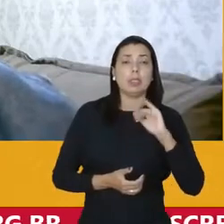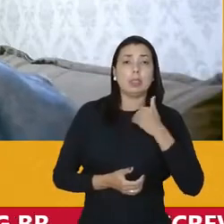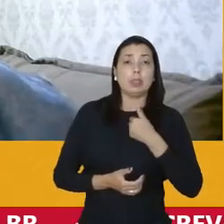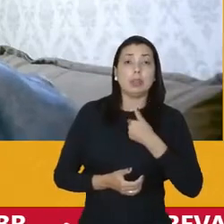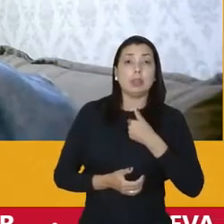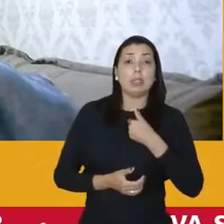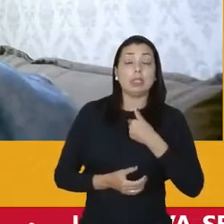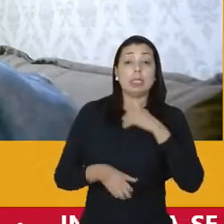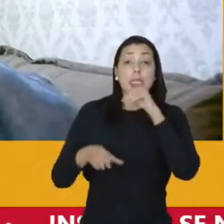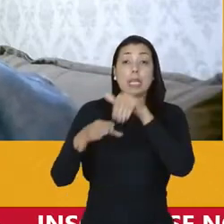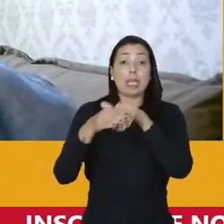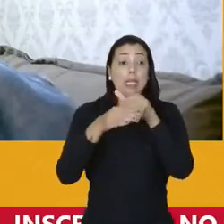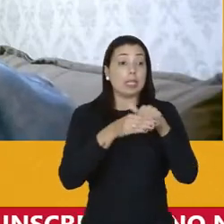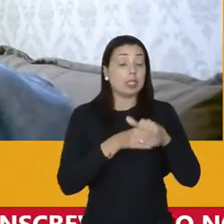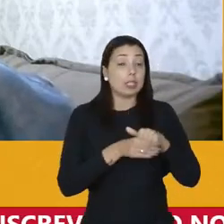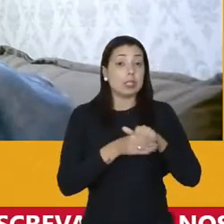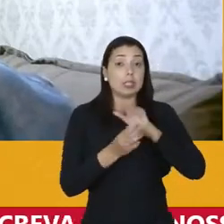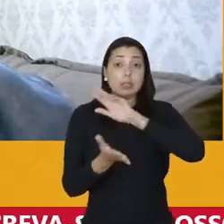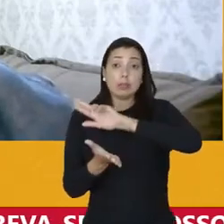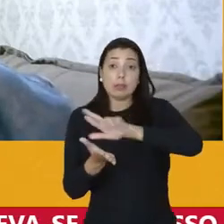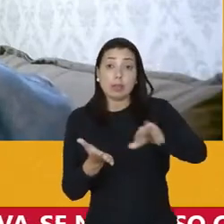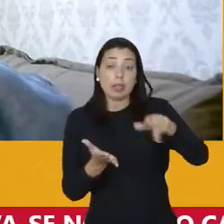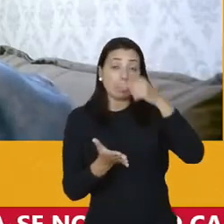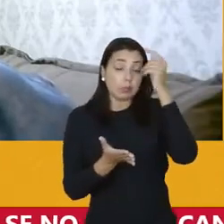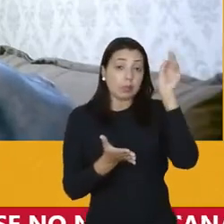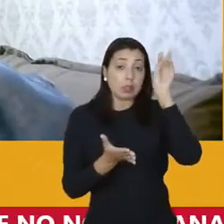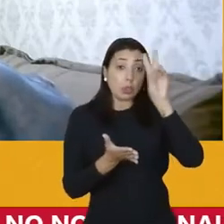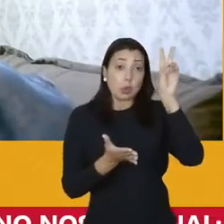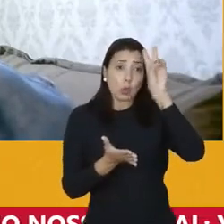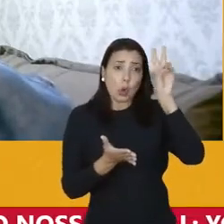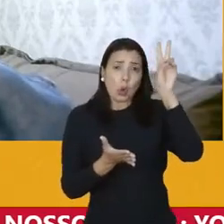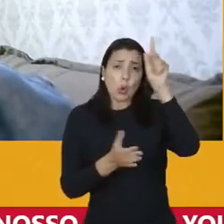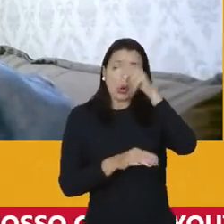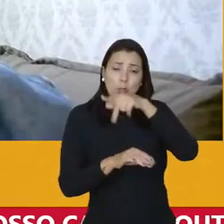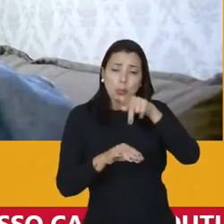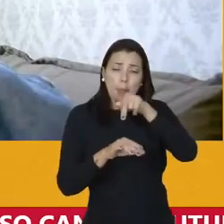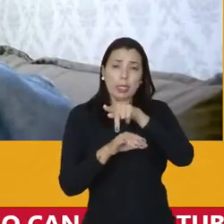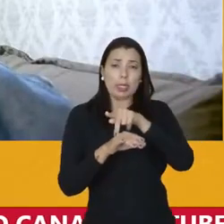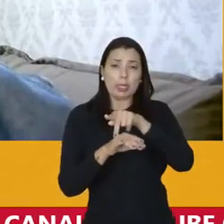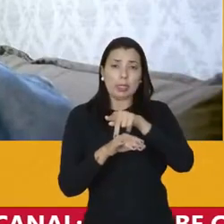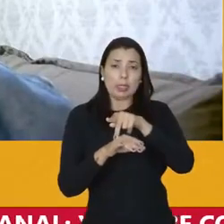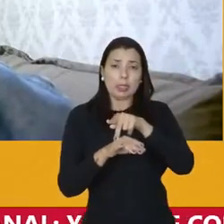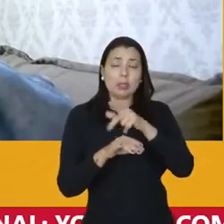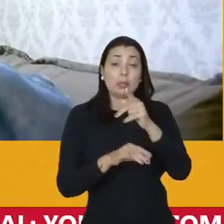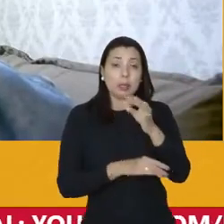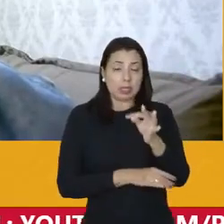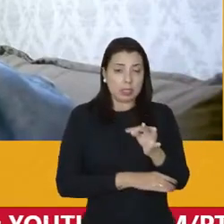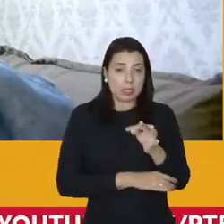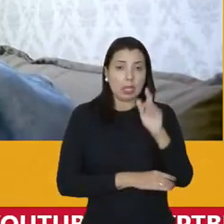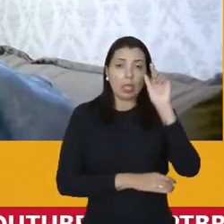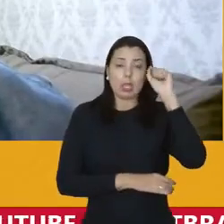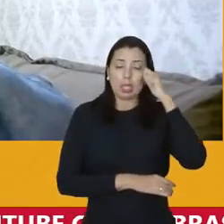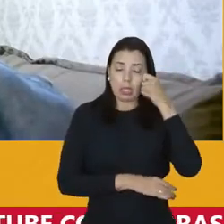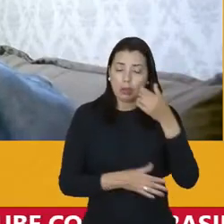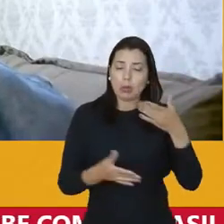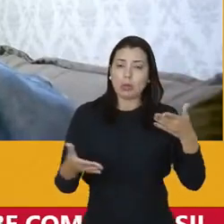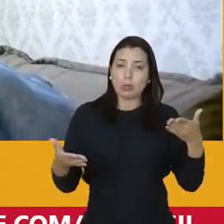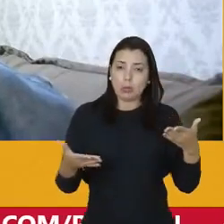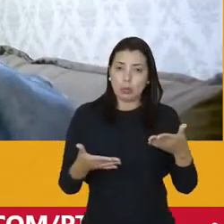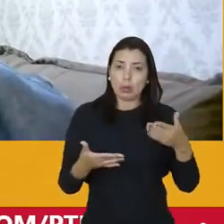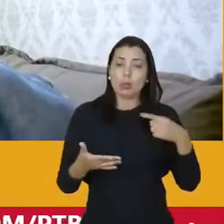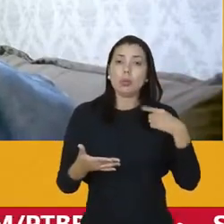elegesse a maior bancada histórica do Partido dos Trabalhadores e Negros nós hoje dos